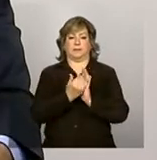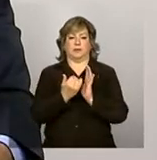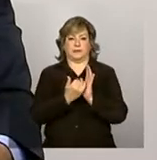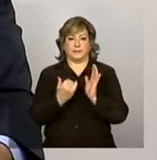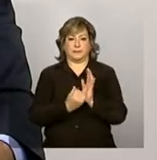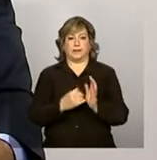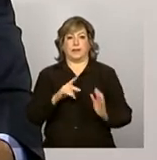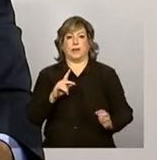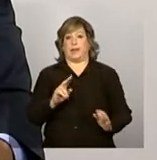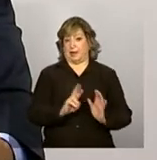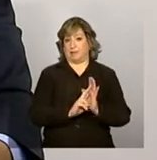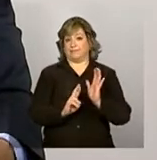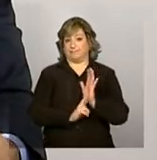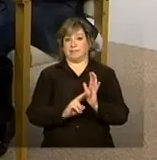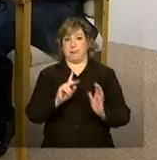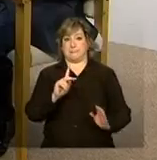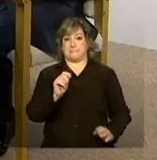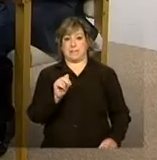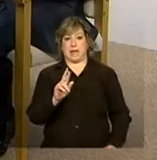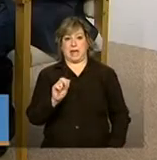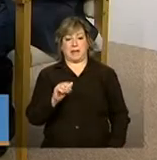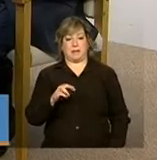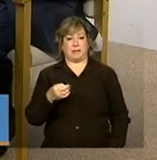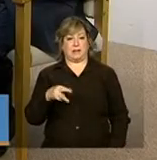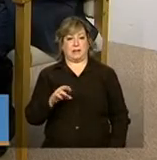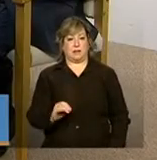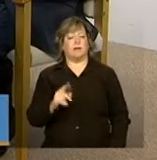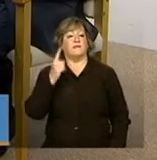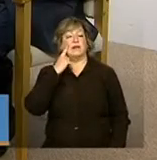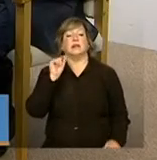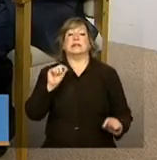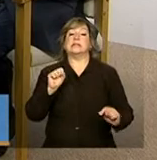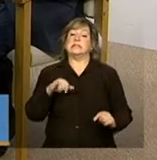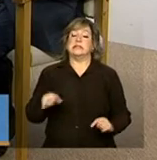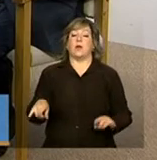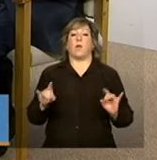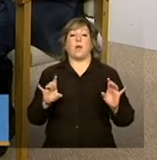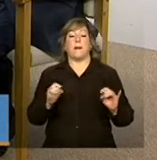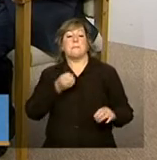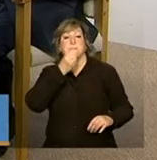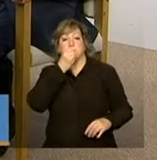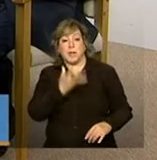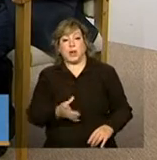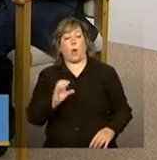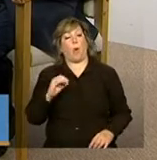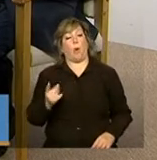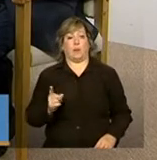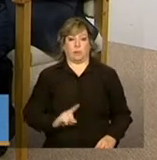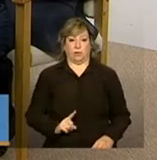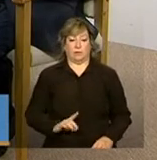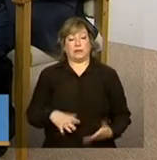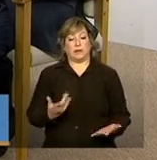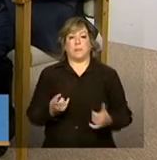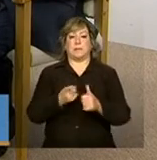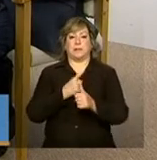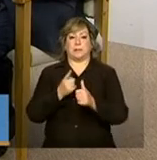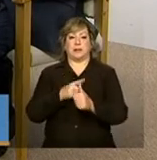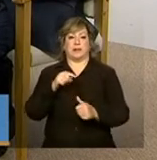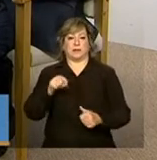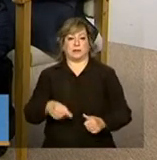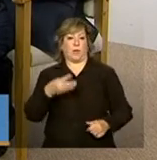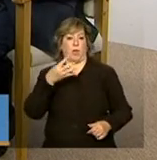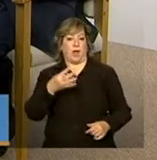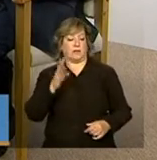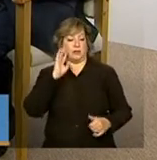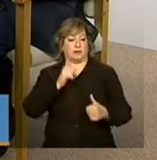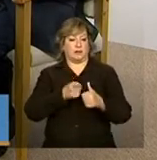parâmetros, nós temos condição de medir se a qualidade está indo bem ou não. Então, nós temos, primeiro, esses quatro parâmetros que eu falei,